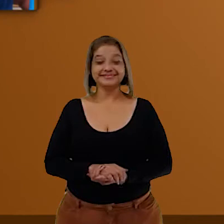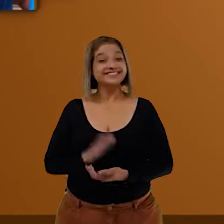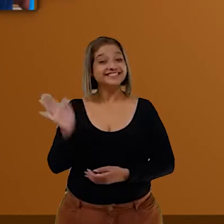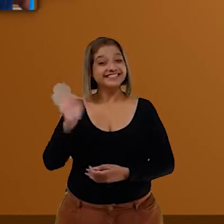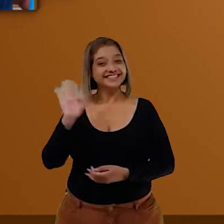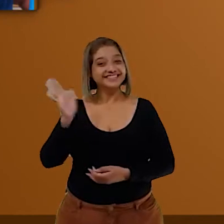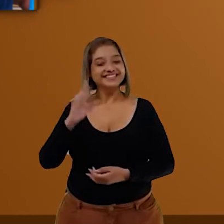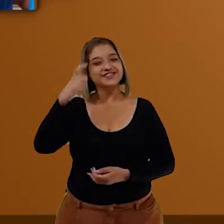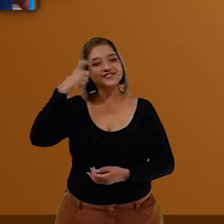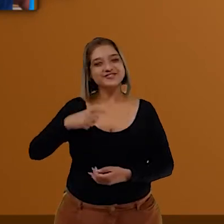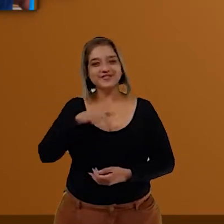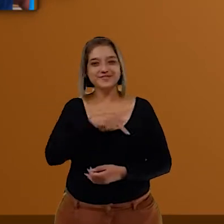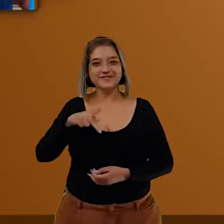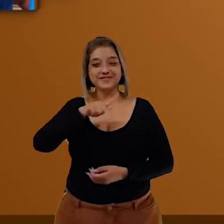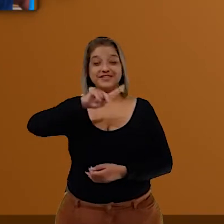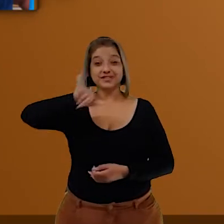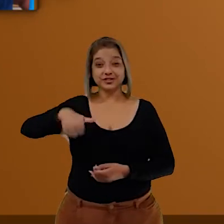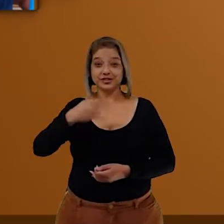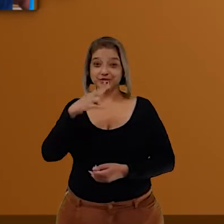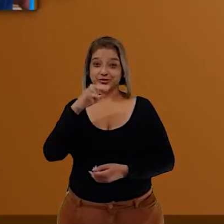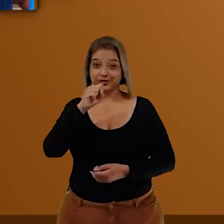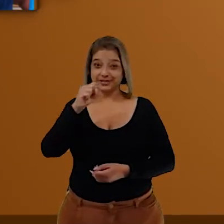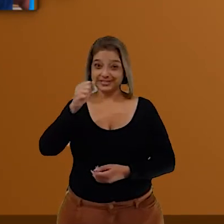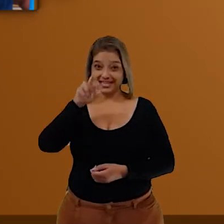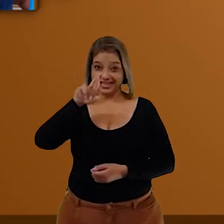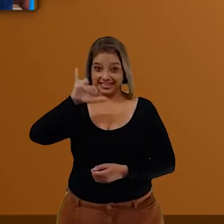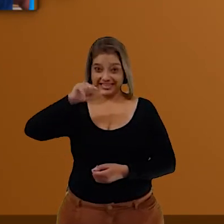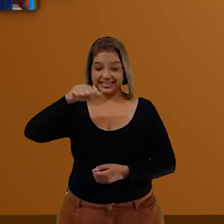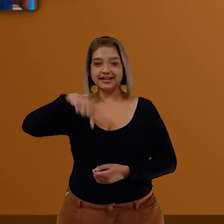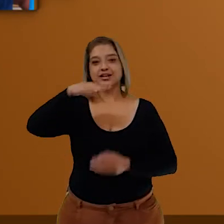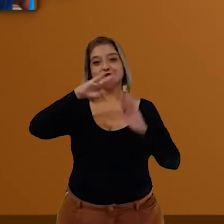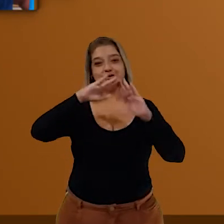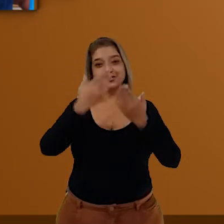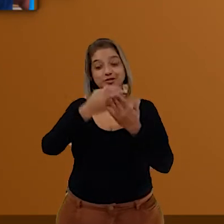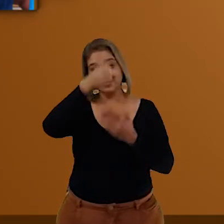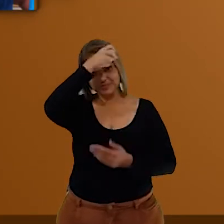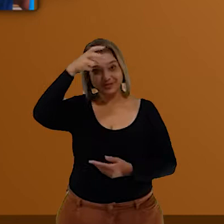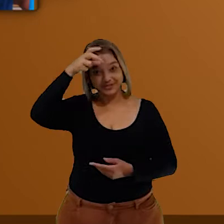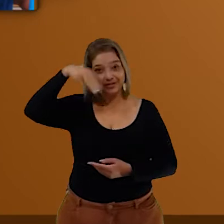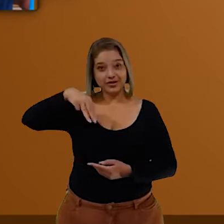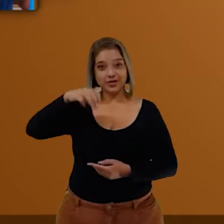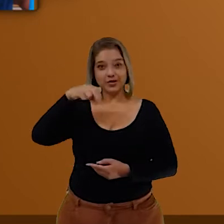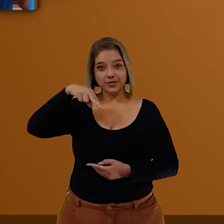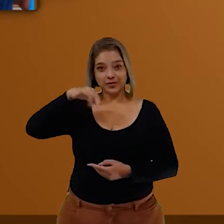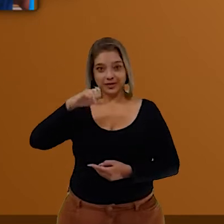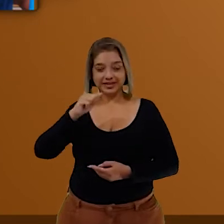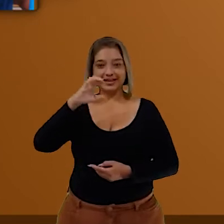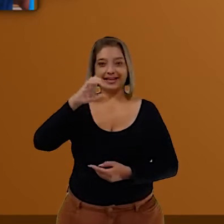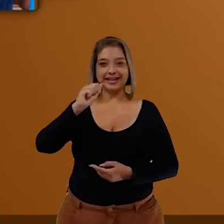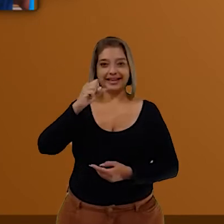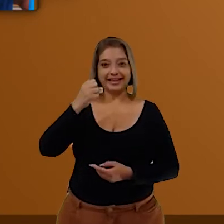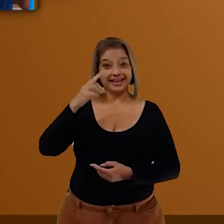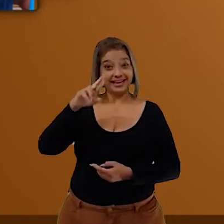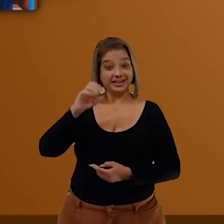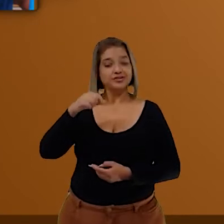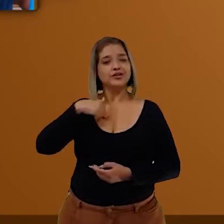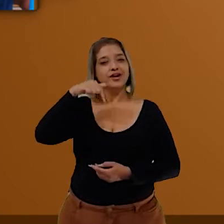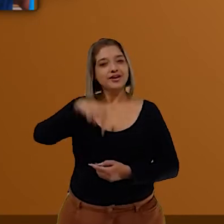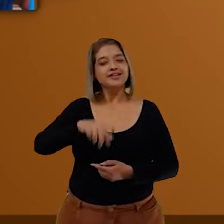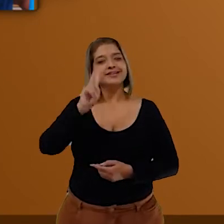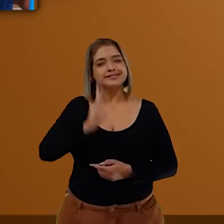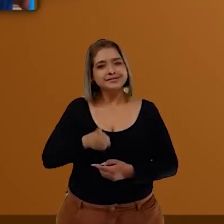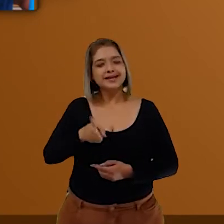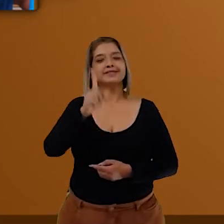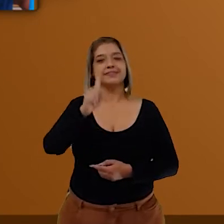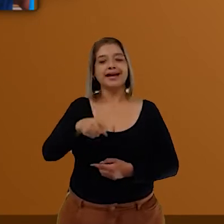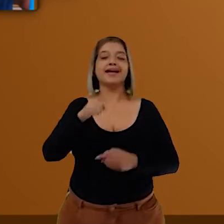Olá, eu sou a professora Jussarinha da Escola Municipal Mônica de Castro Carneiro e estou com vocês